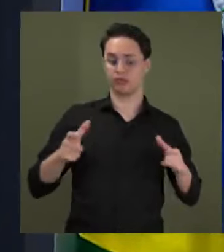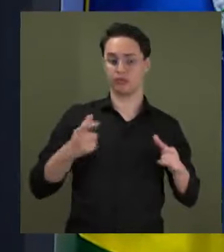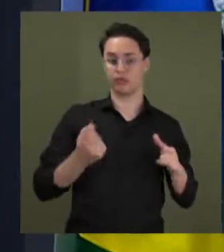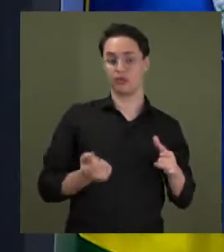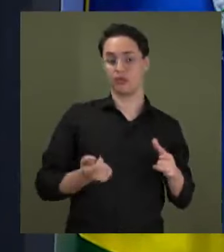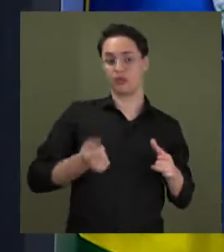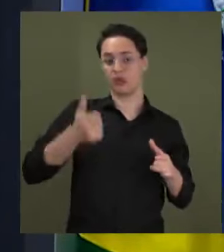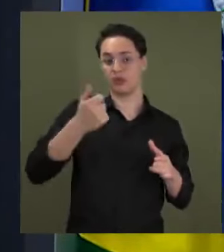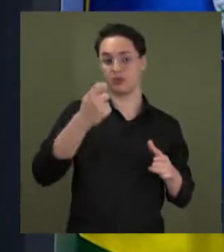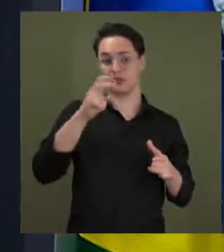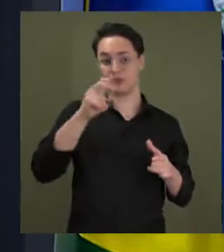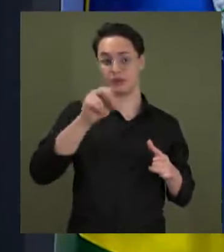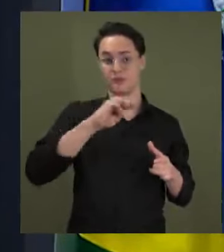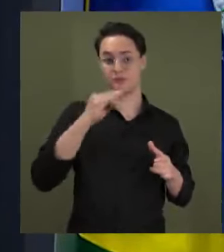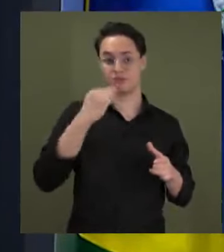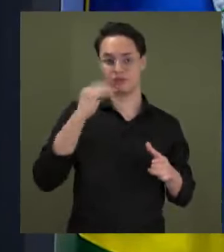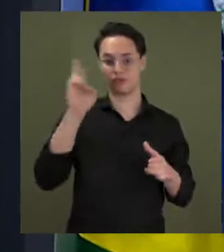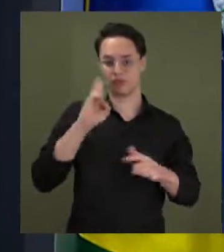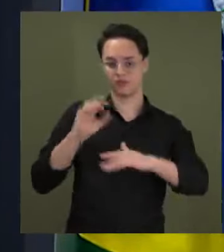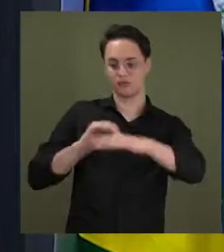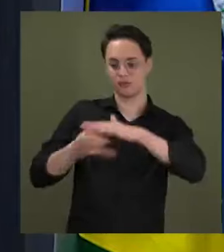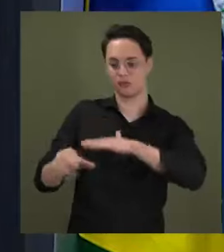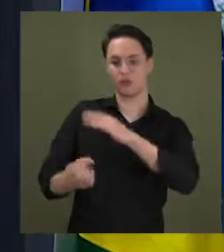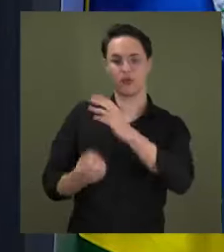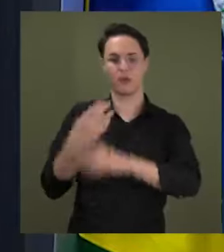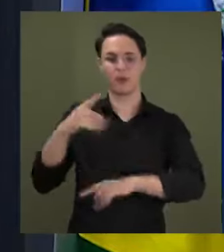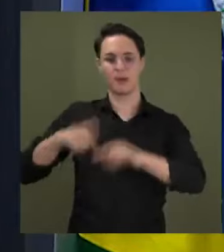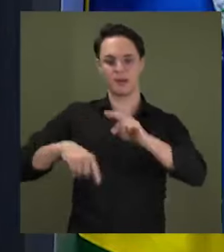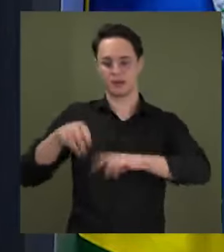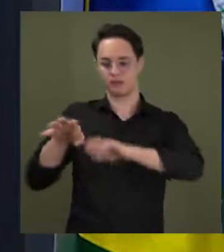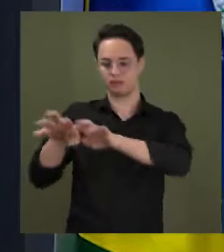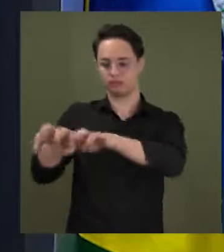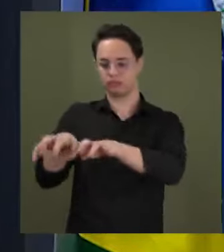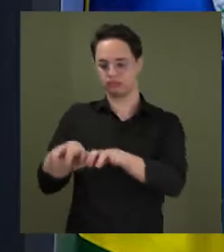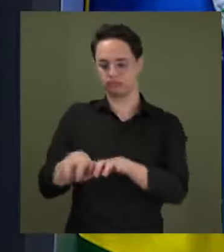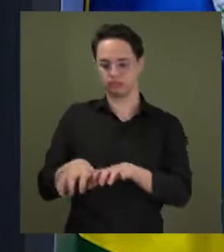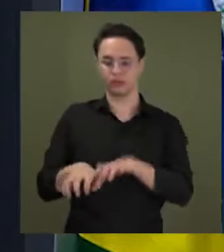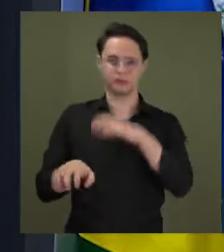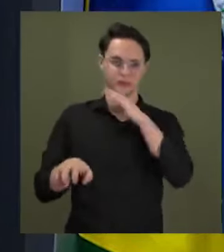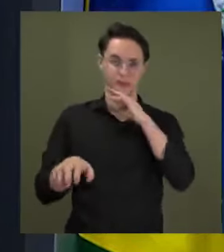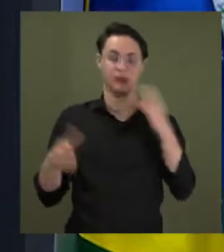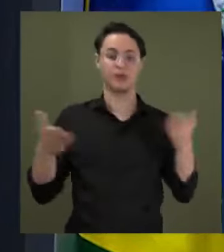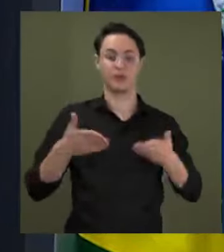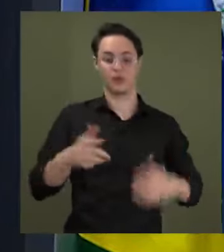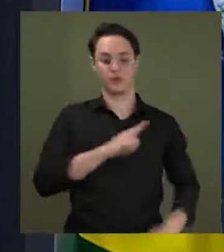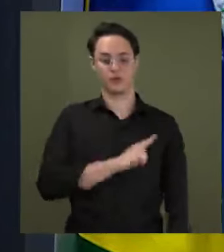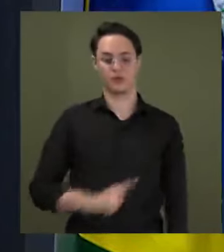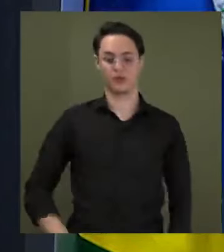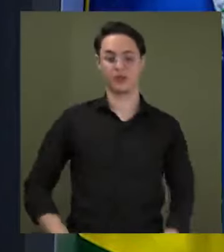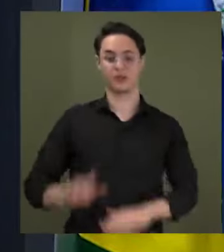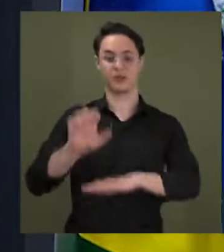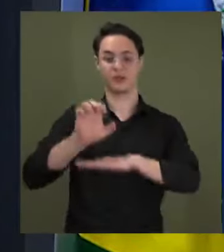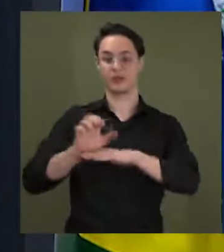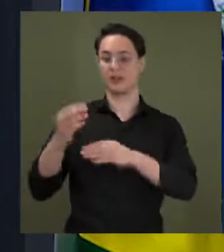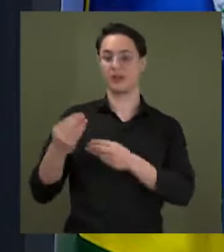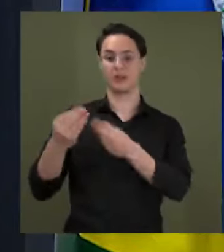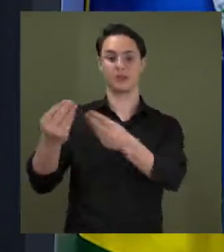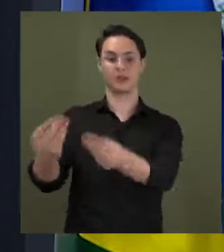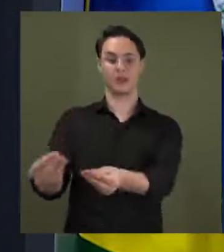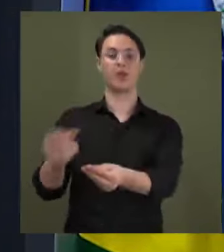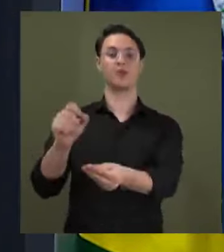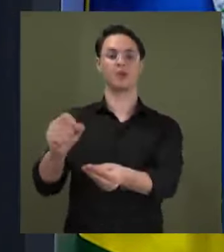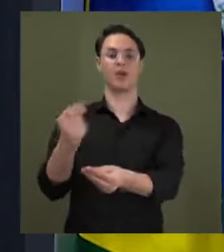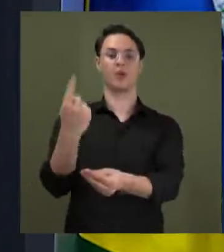investidos para a compra de equipamentos. Neste momento, o governo do estado entrega um notebook a cada um dos